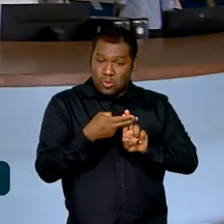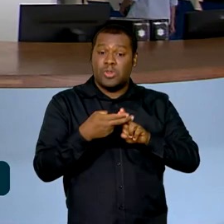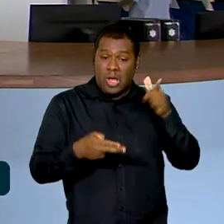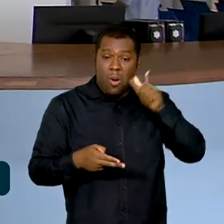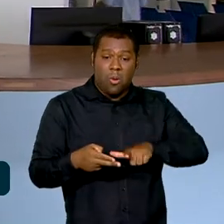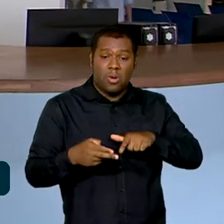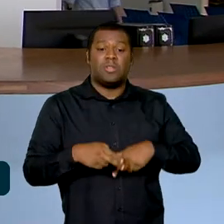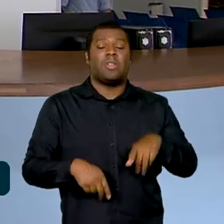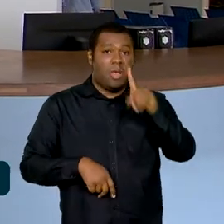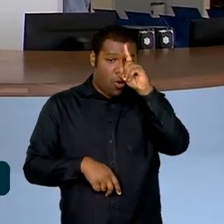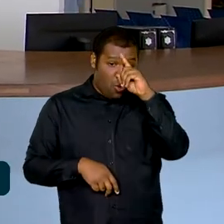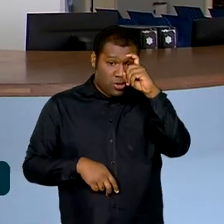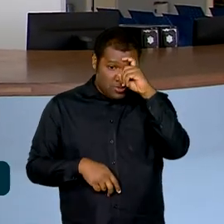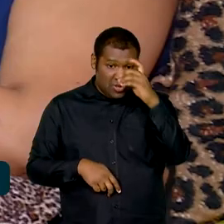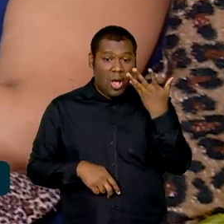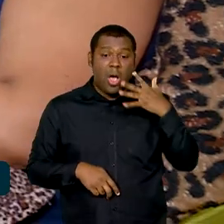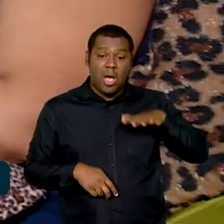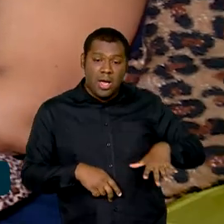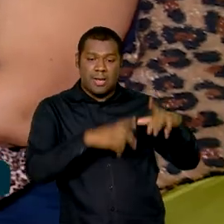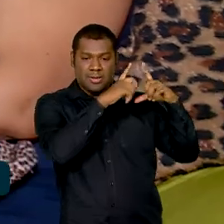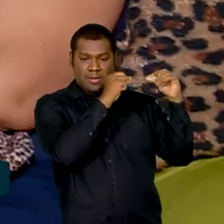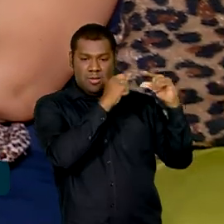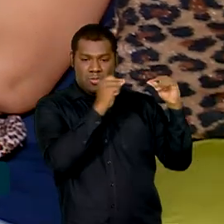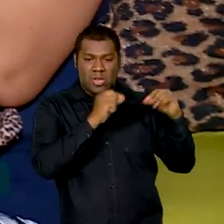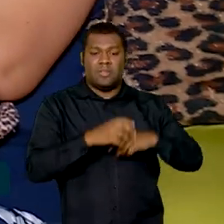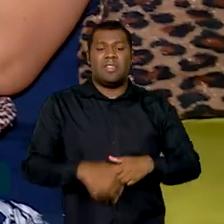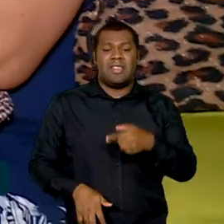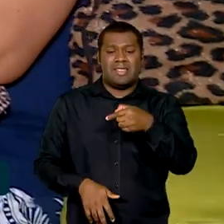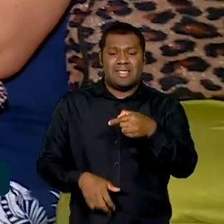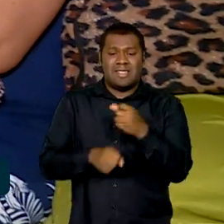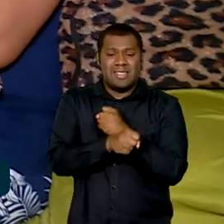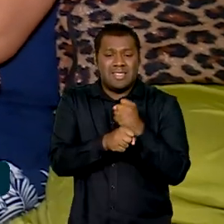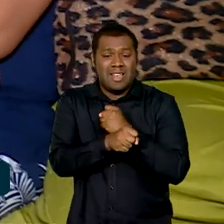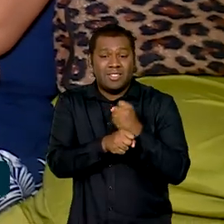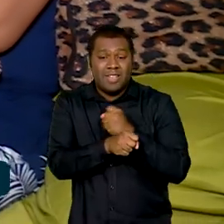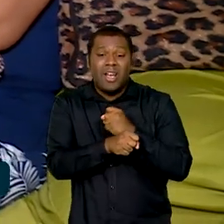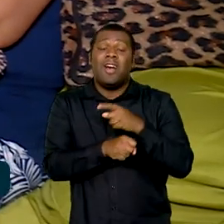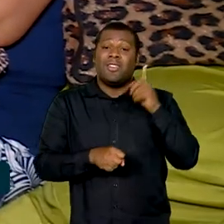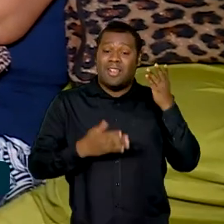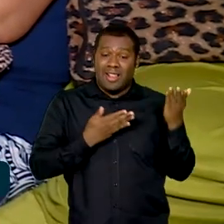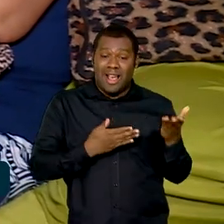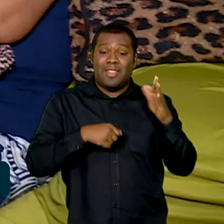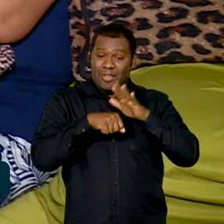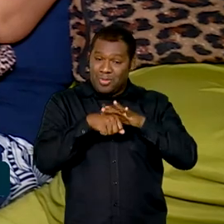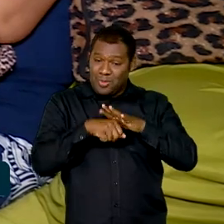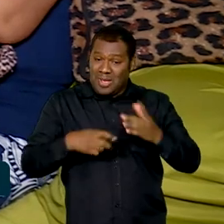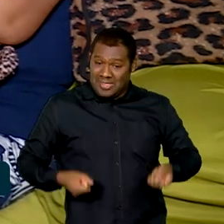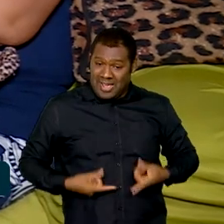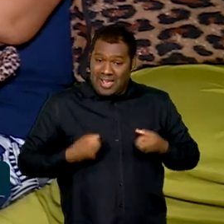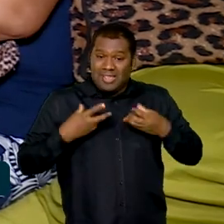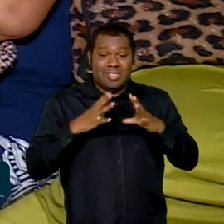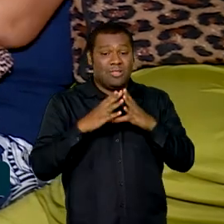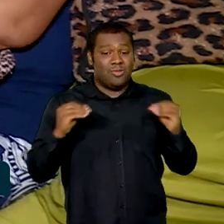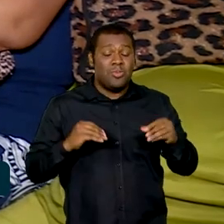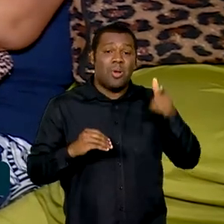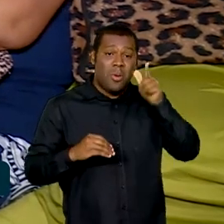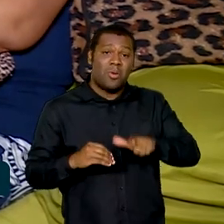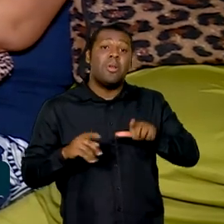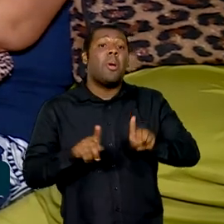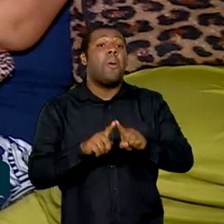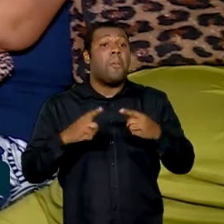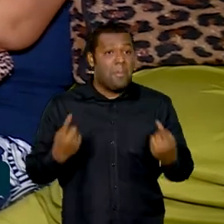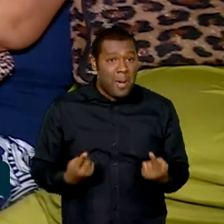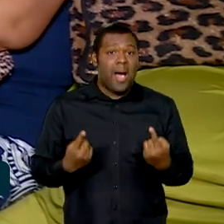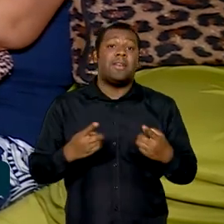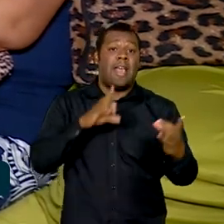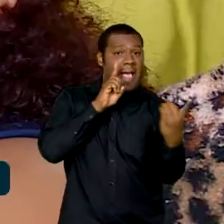no Hospital da Criança de Brasília. Há sete anos, ela está livre do câncer, mas ainda tem acompanhamento pela